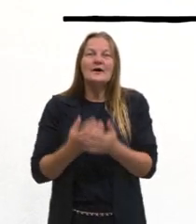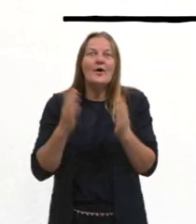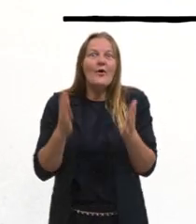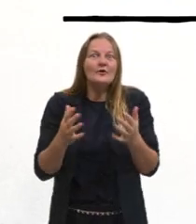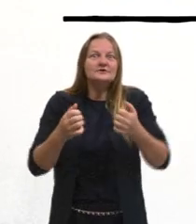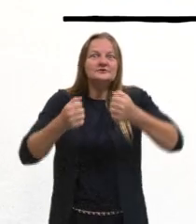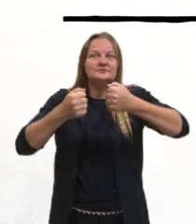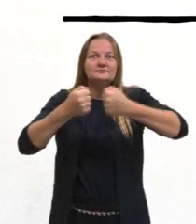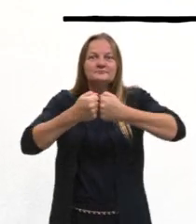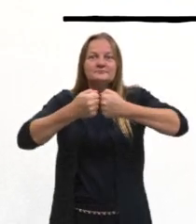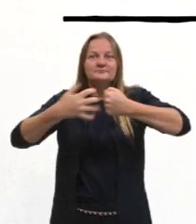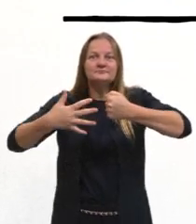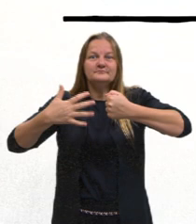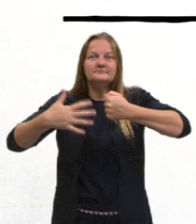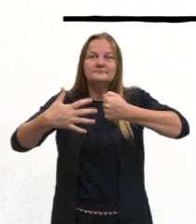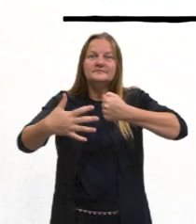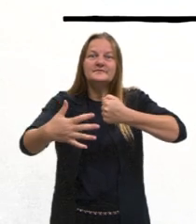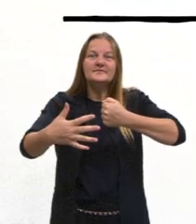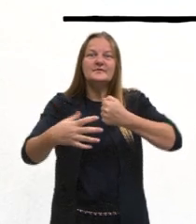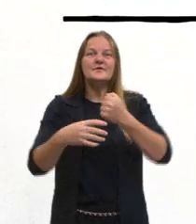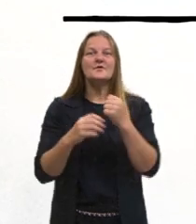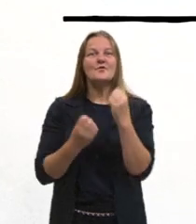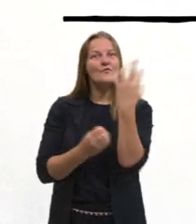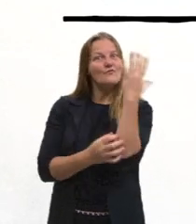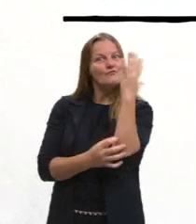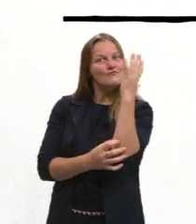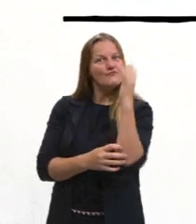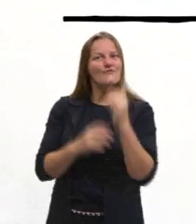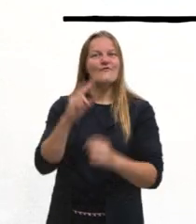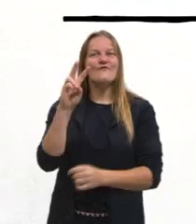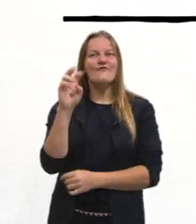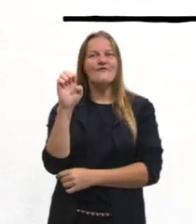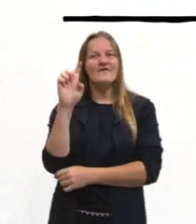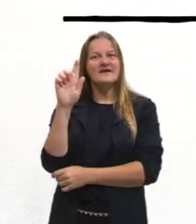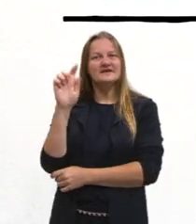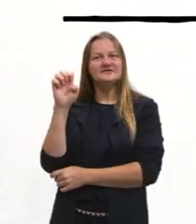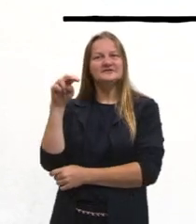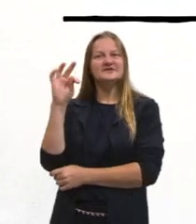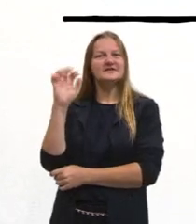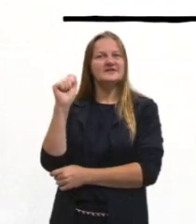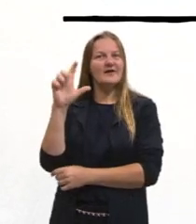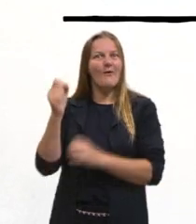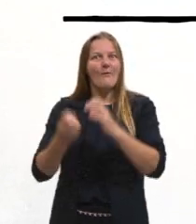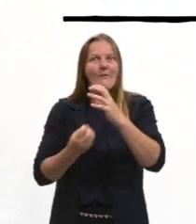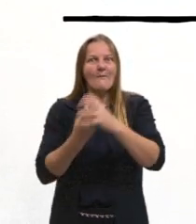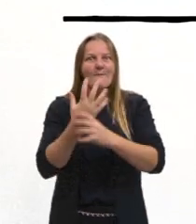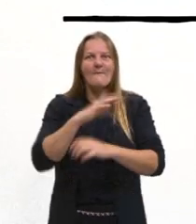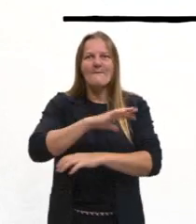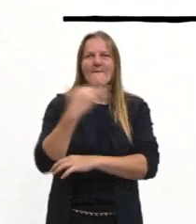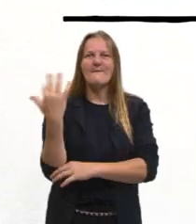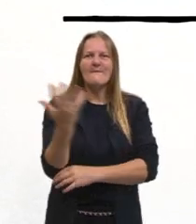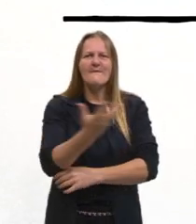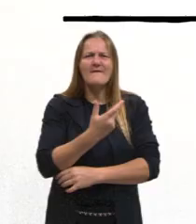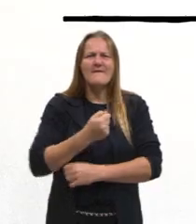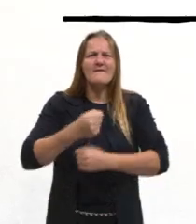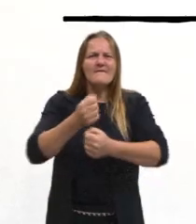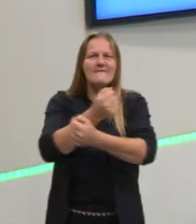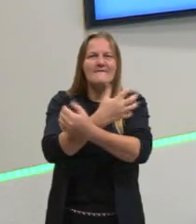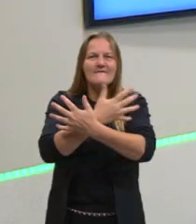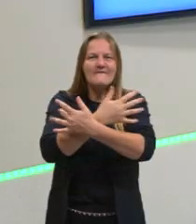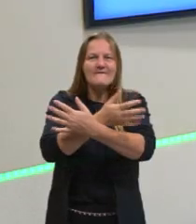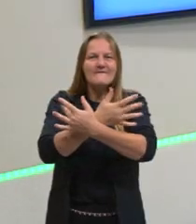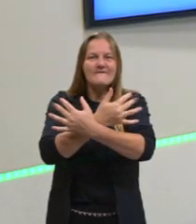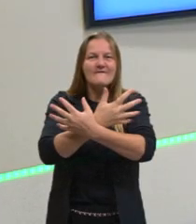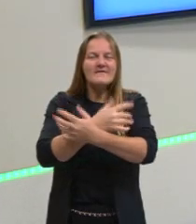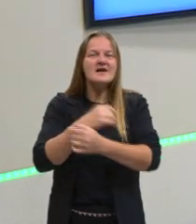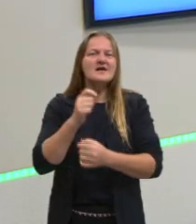vegetal. Nossas queridas e lindas plantas, super importantíssimas para o ecossistema e para o ambiente